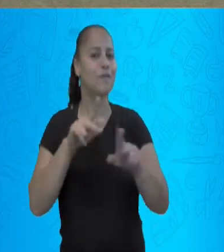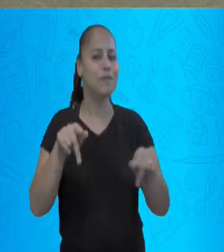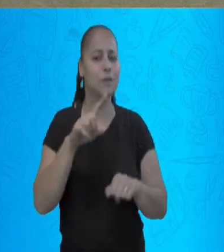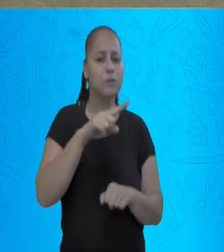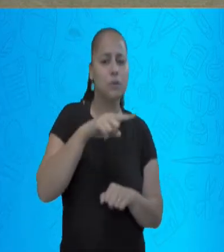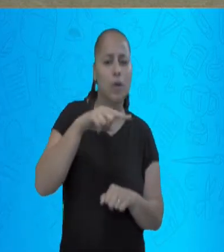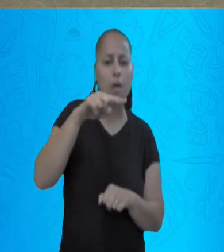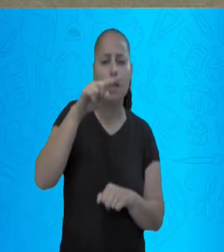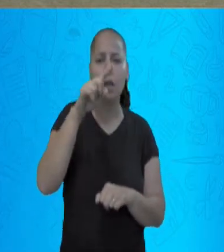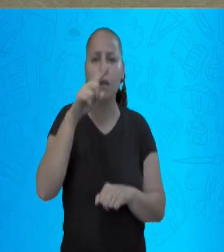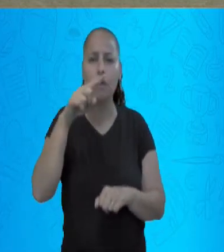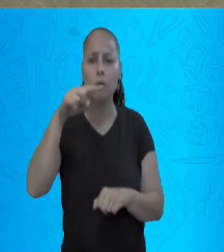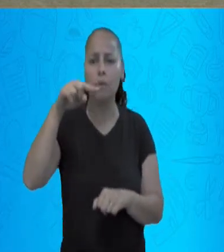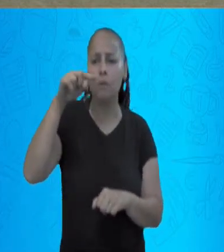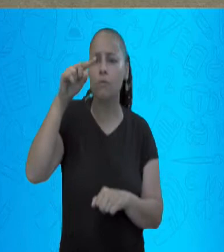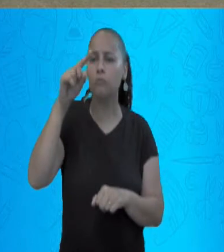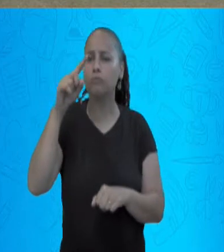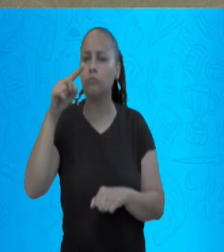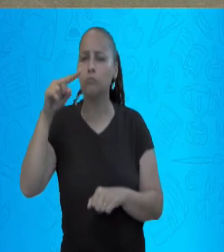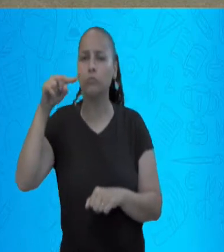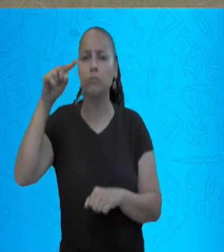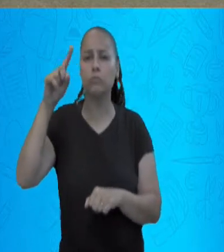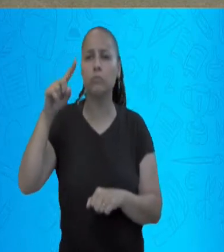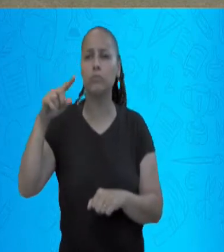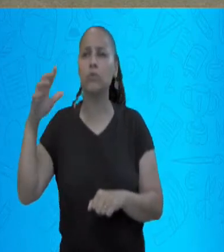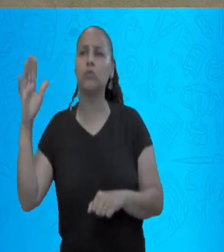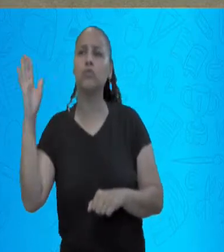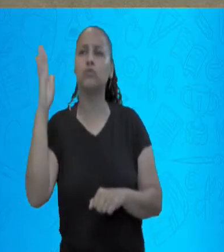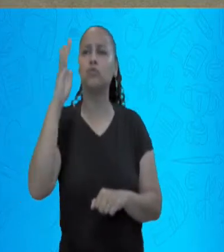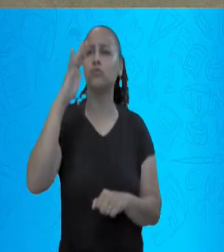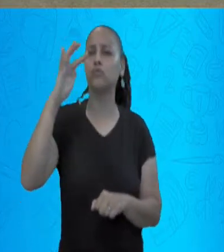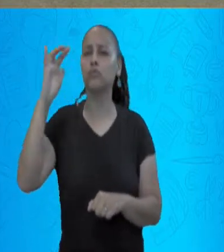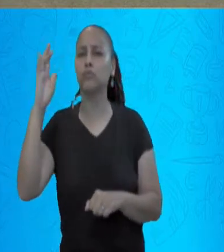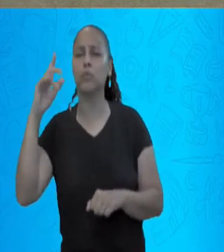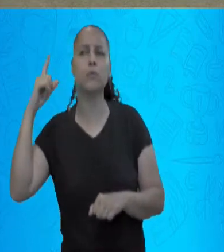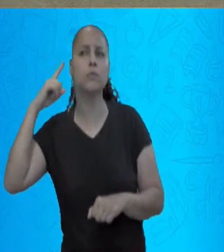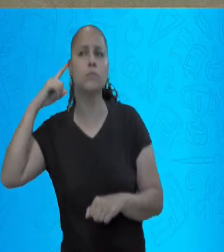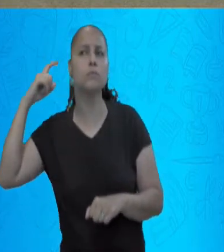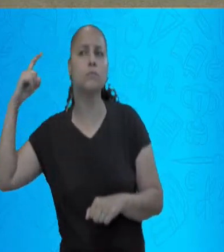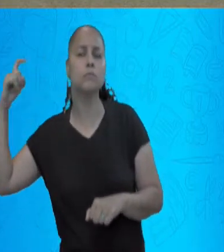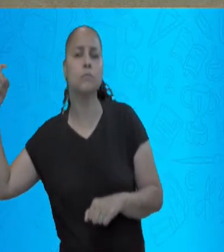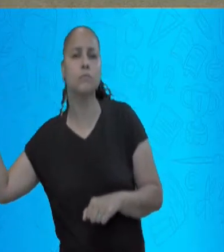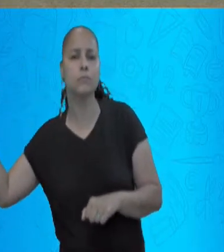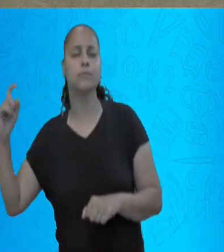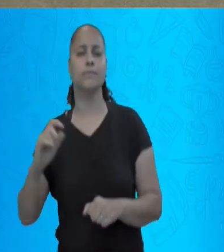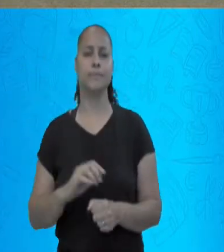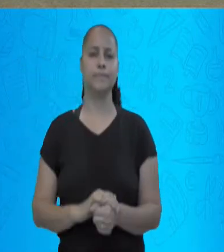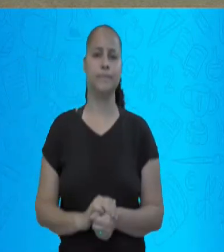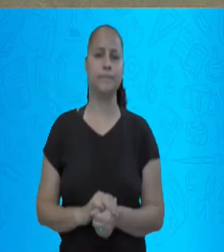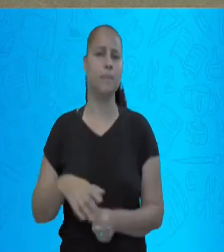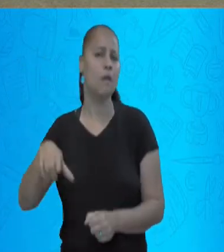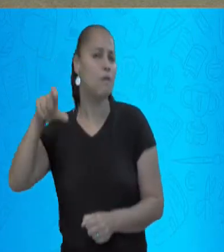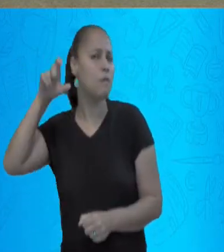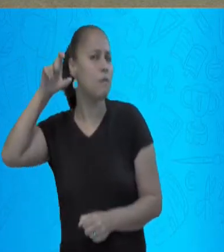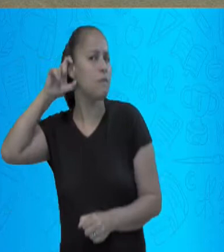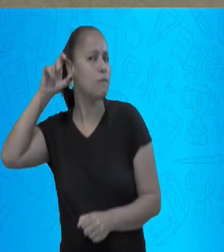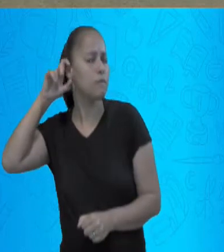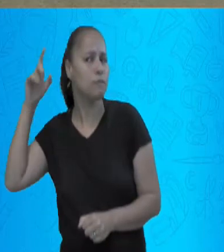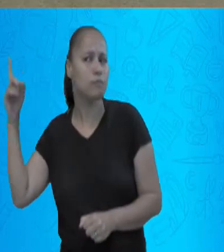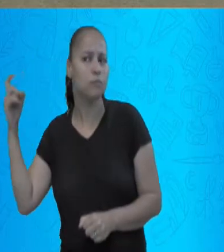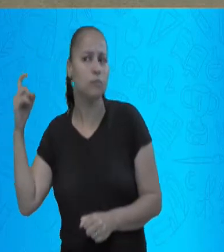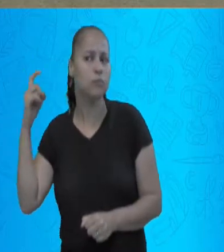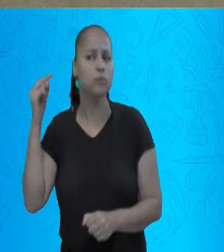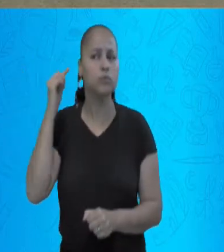até nós, elas viajam através do ar e chegam até os nossos ouvidos. Se para nós